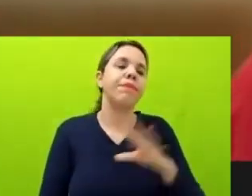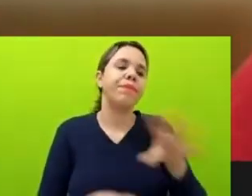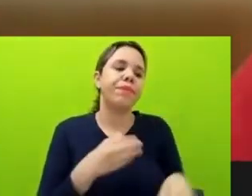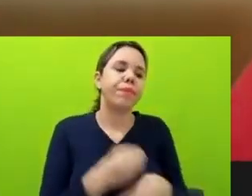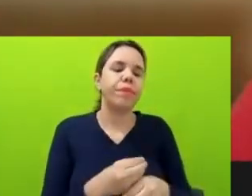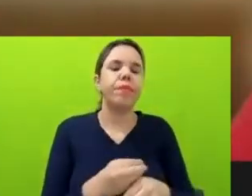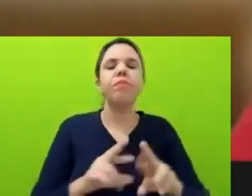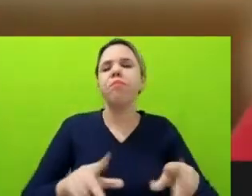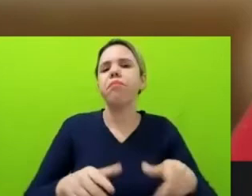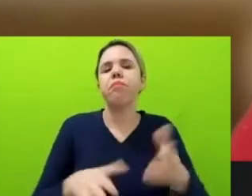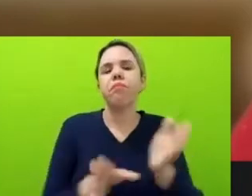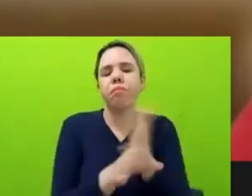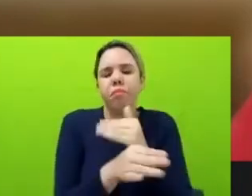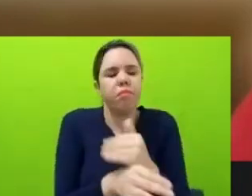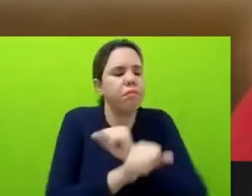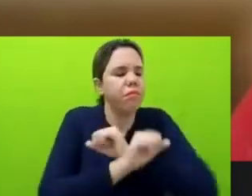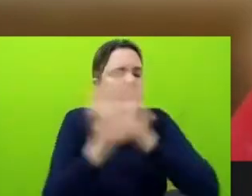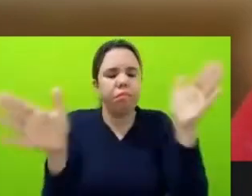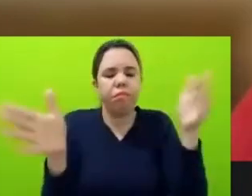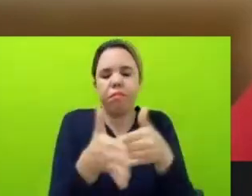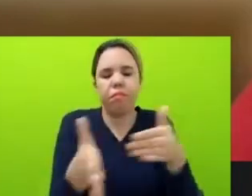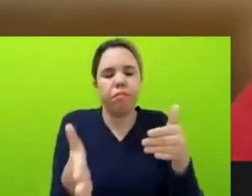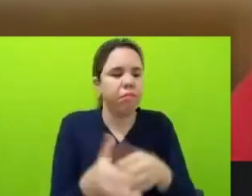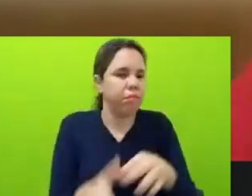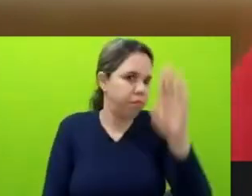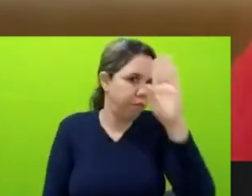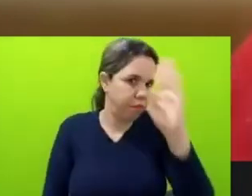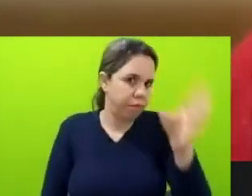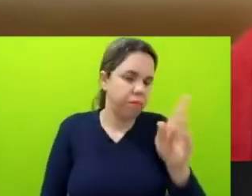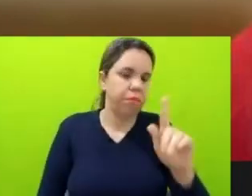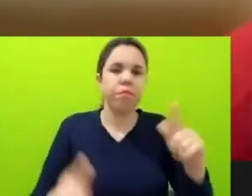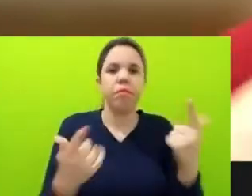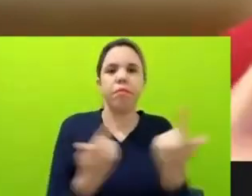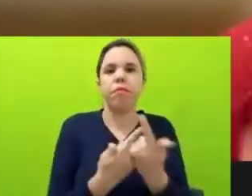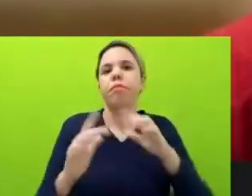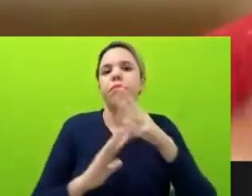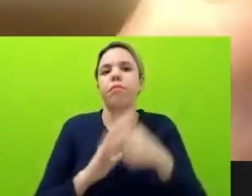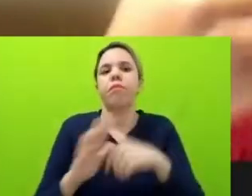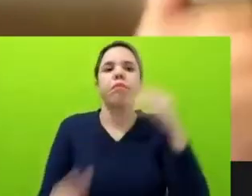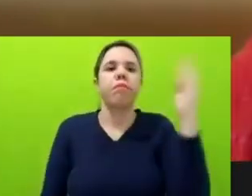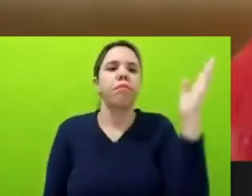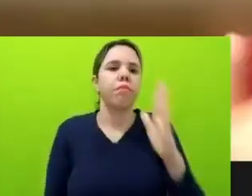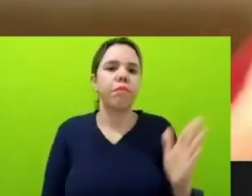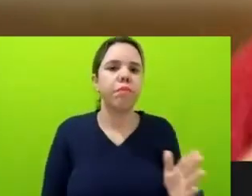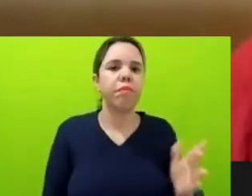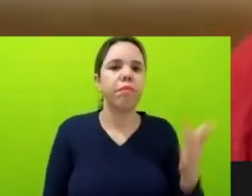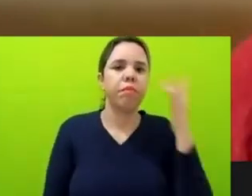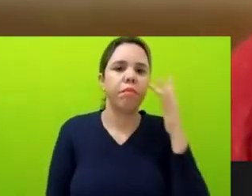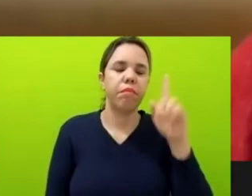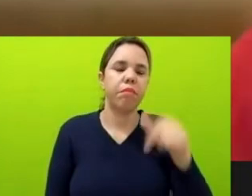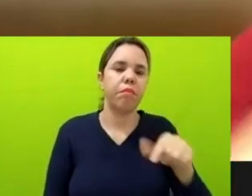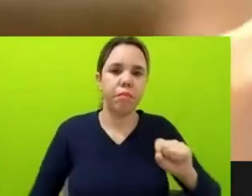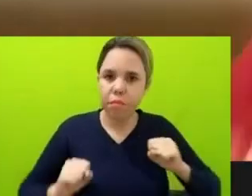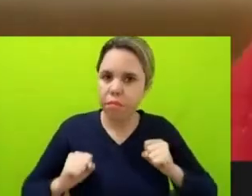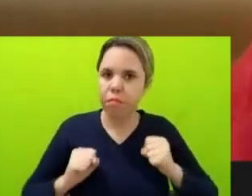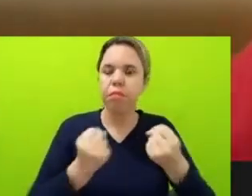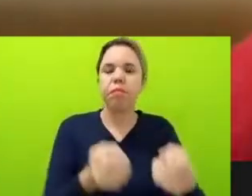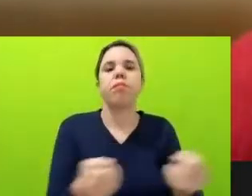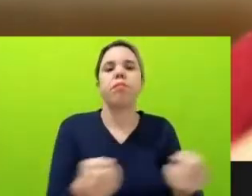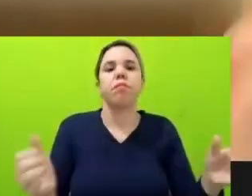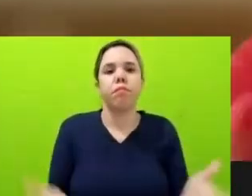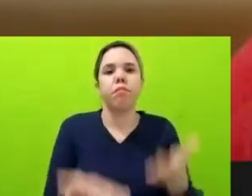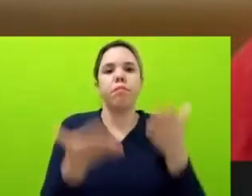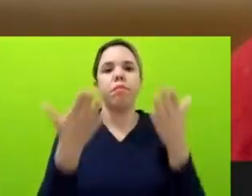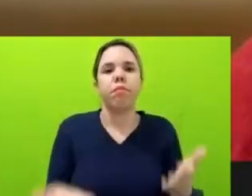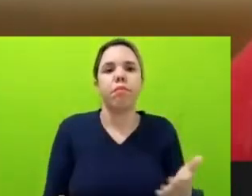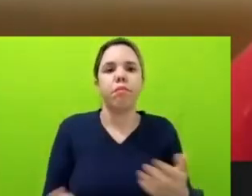pública, e, principalmente, na gestão ambiental brasileira. Então, eu acho que fortalecer e fomentar iniciativas